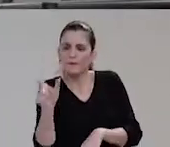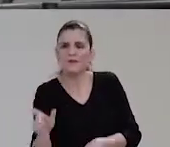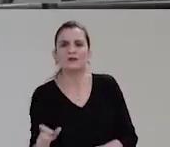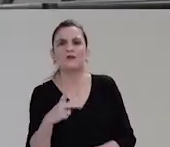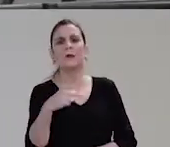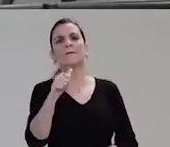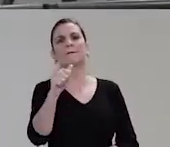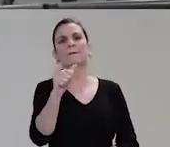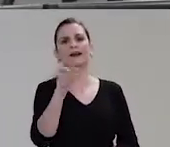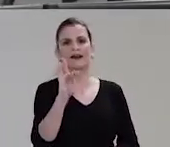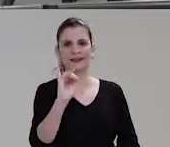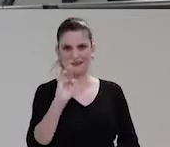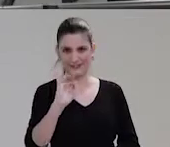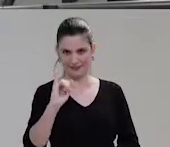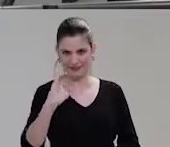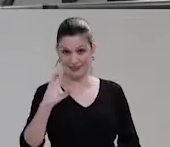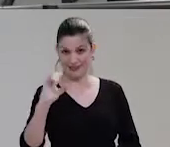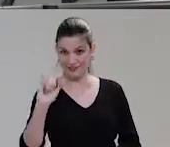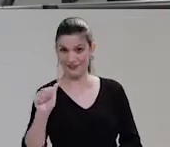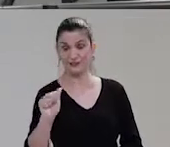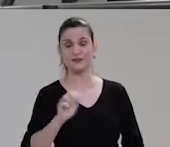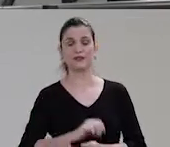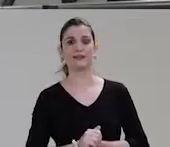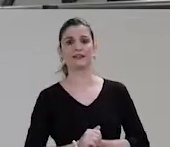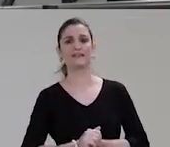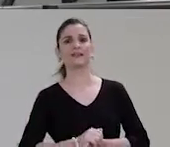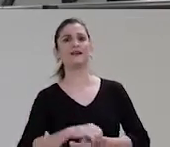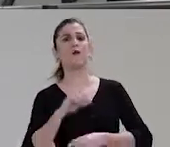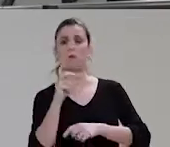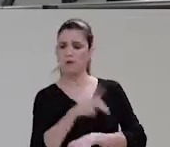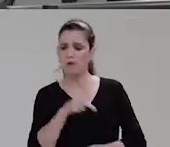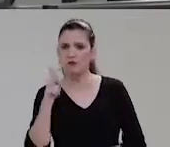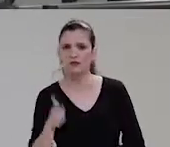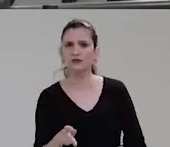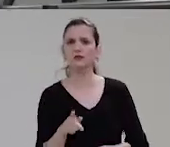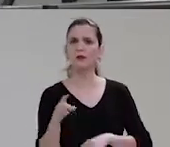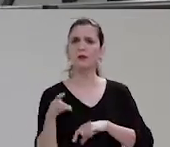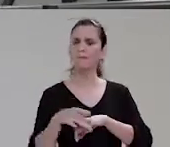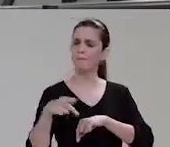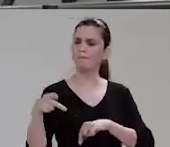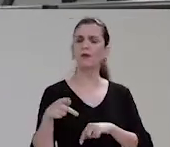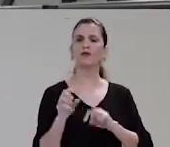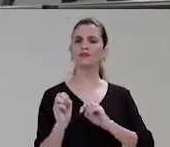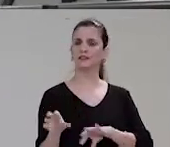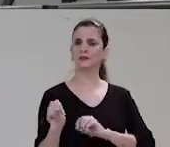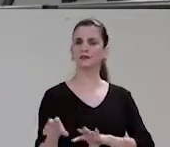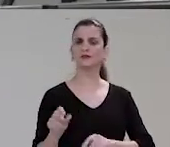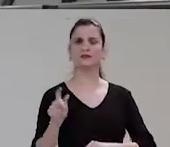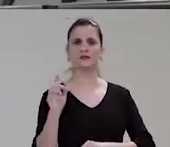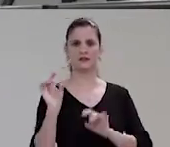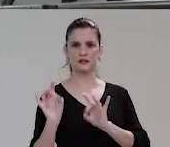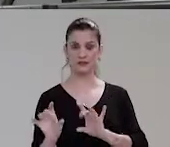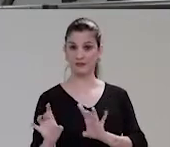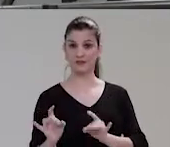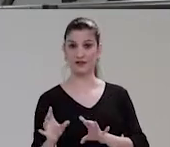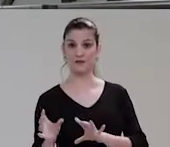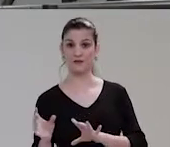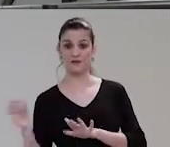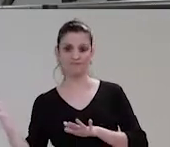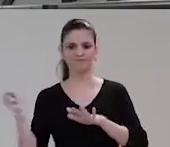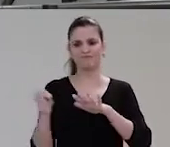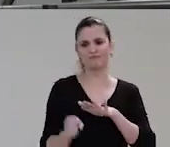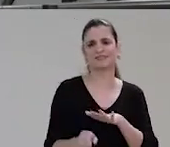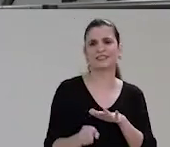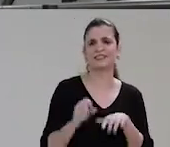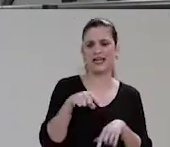Braile, que é uma professora especializada em acessibilidade, e que nós conseguimos trazer para Campo